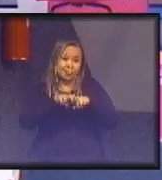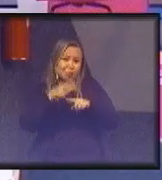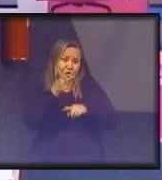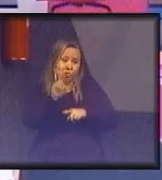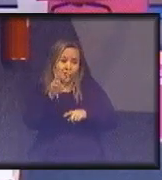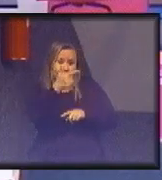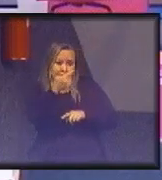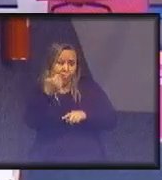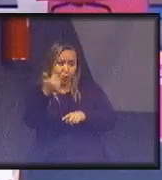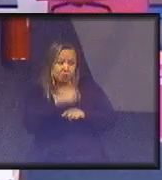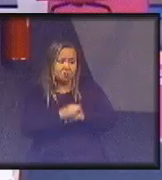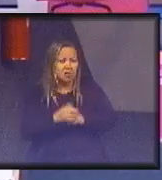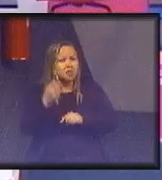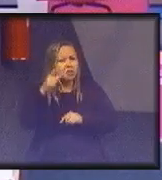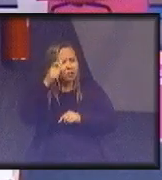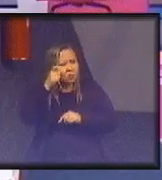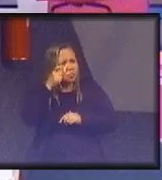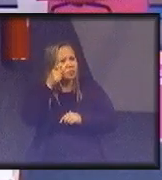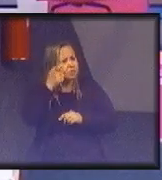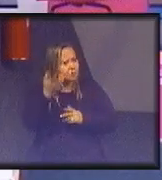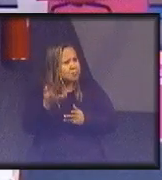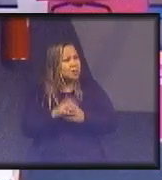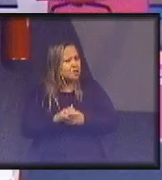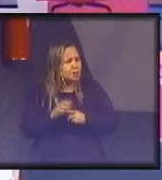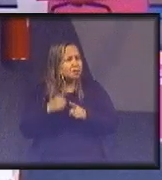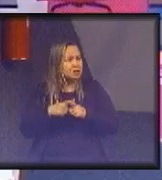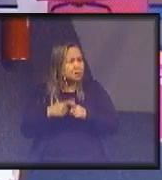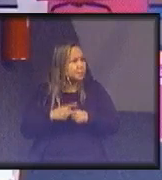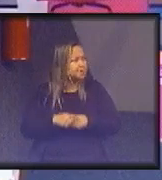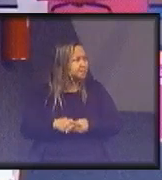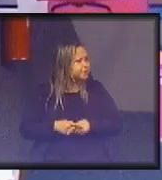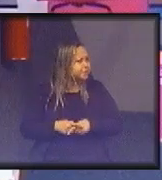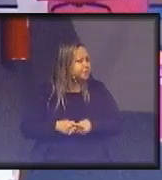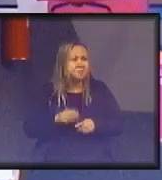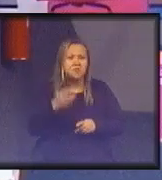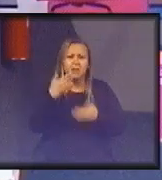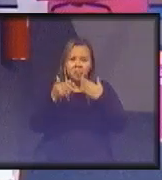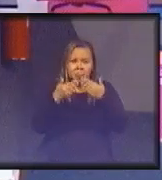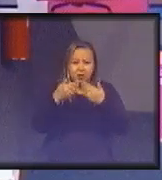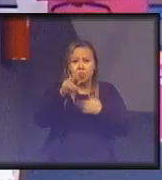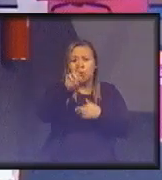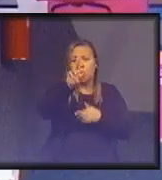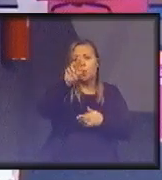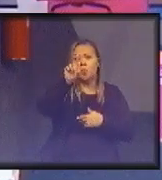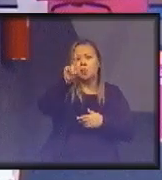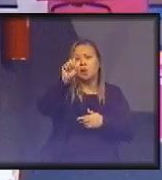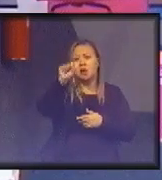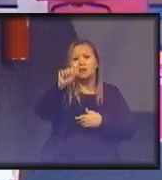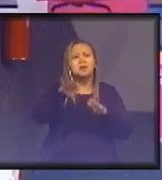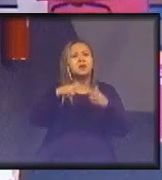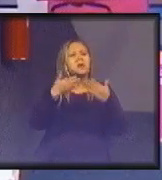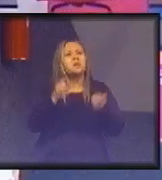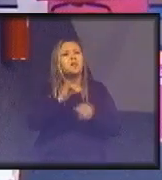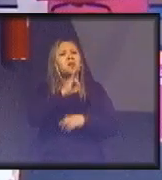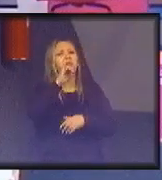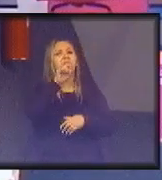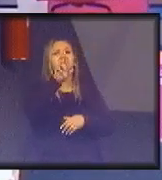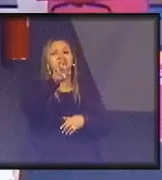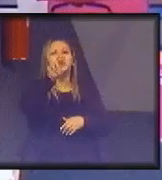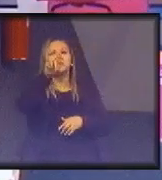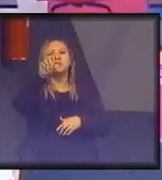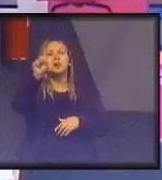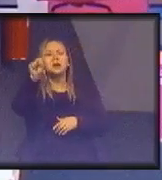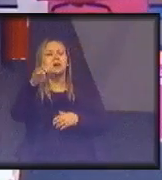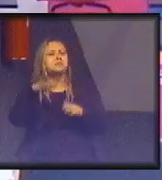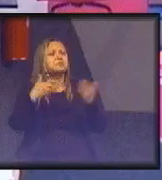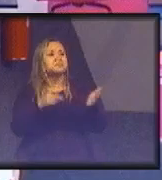E ela é muito interessante, aliás, como os ODSs. Deixa fazer um comentário para vocês sobre o ODS. Qual é a importância do ODS de